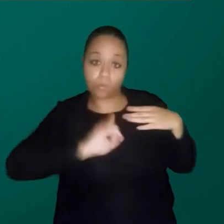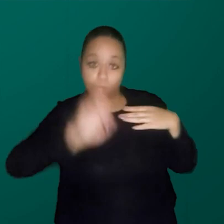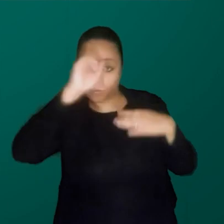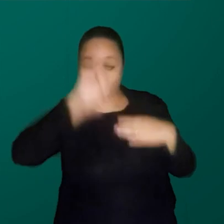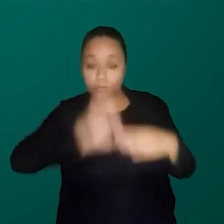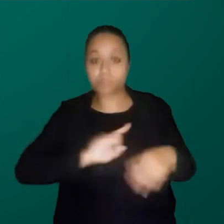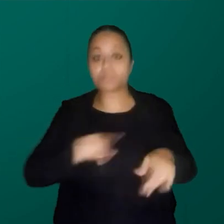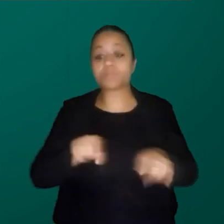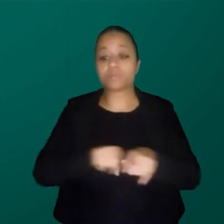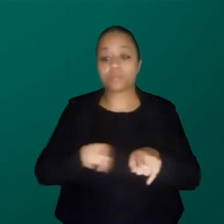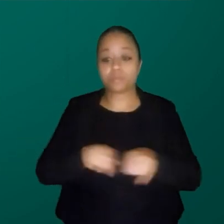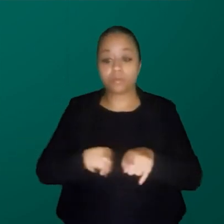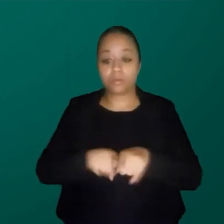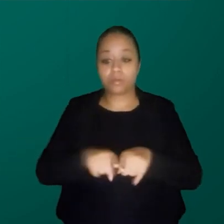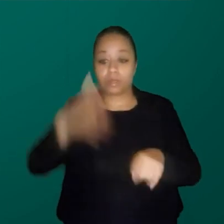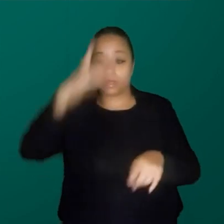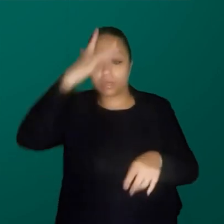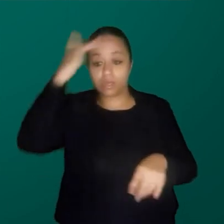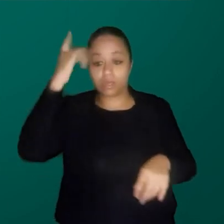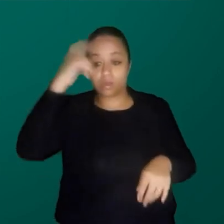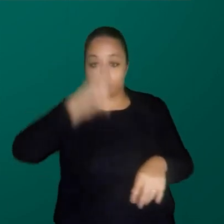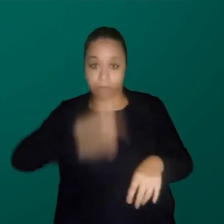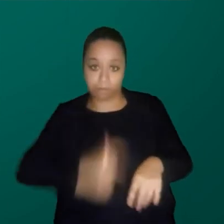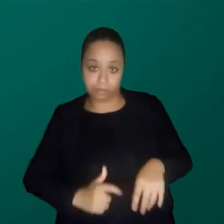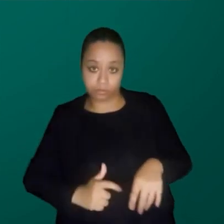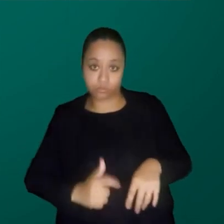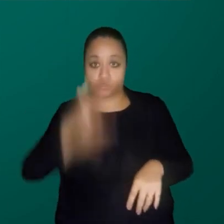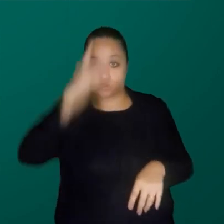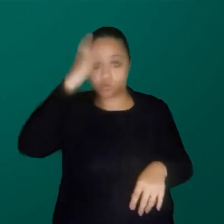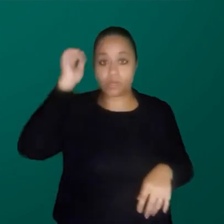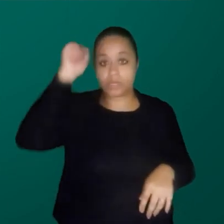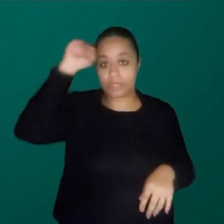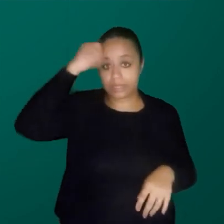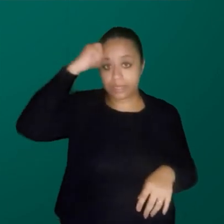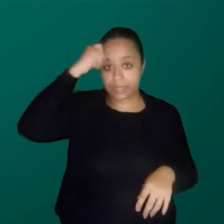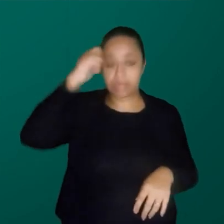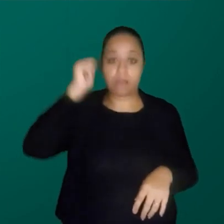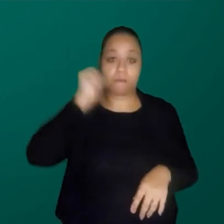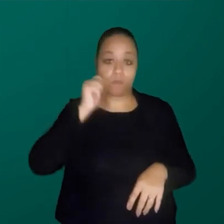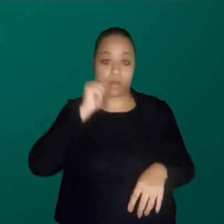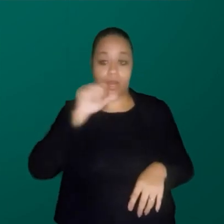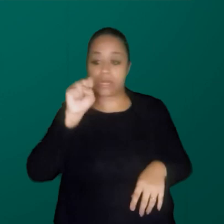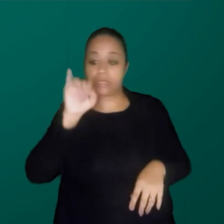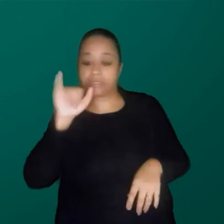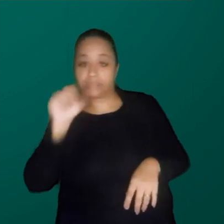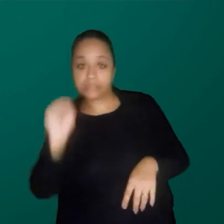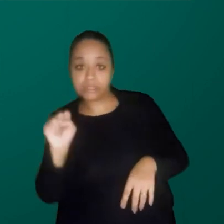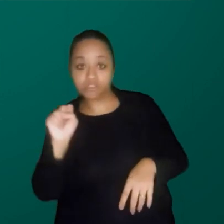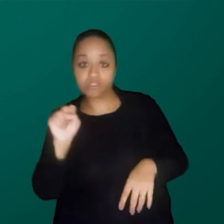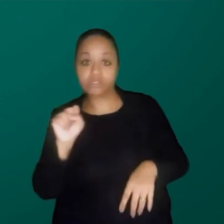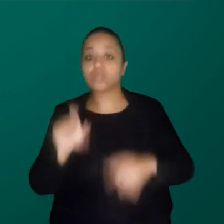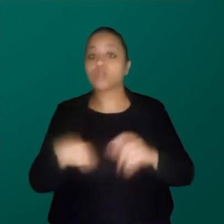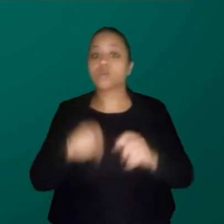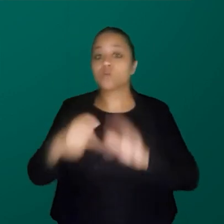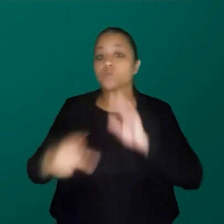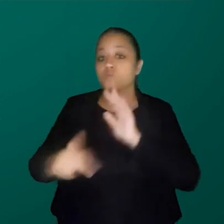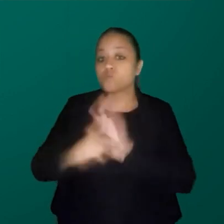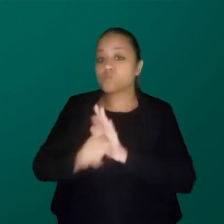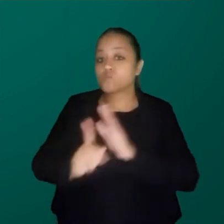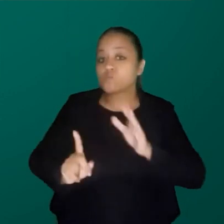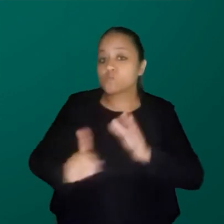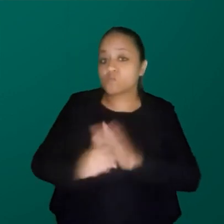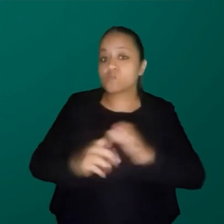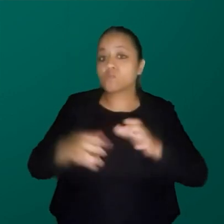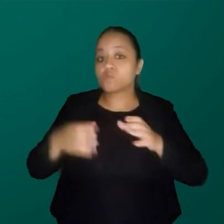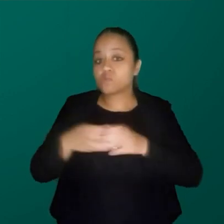E eu sou uma pessoa, eu sou pessoa negra e eu sou uma mulher cis. eu faço parte da comunidade